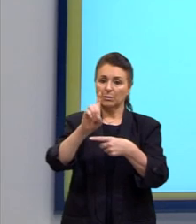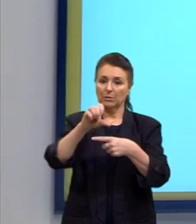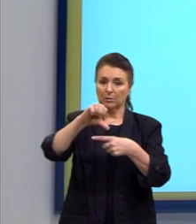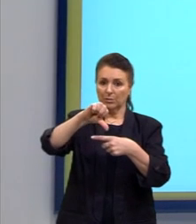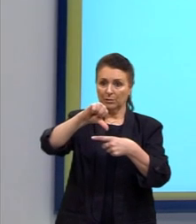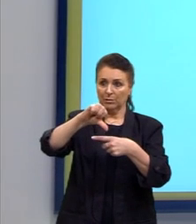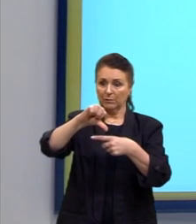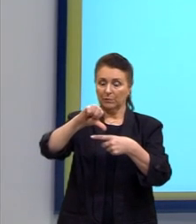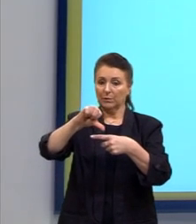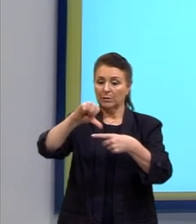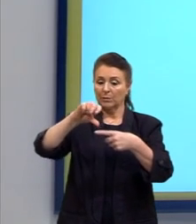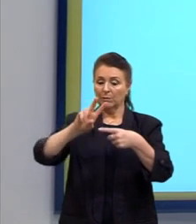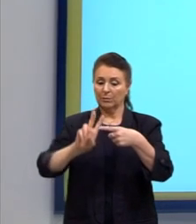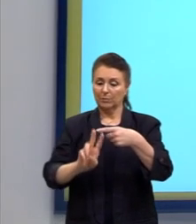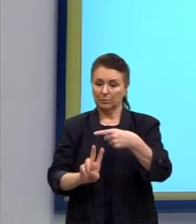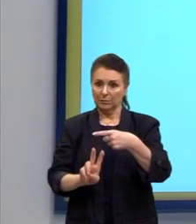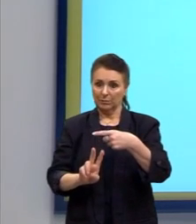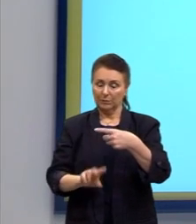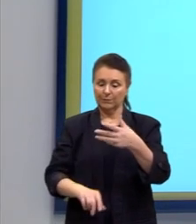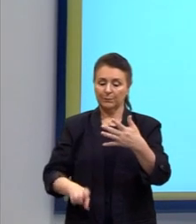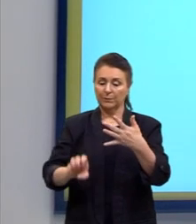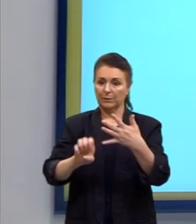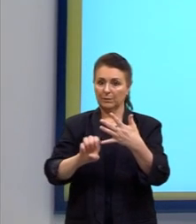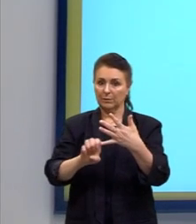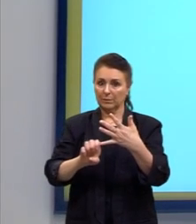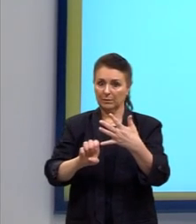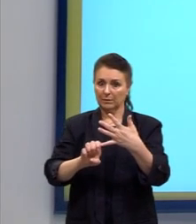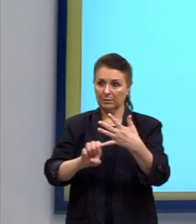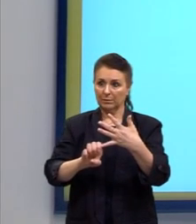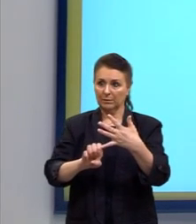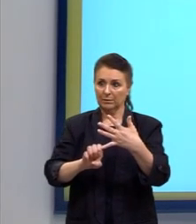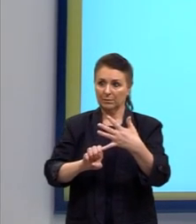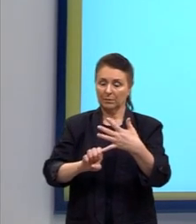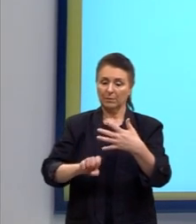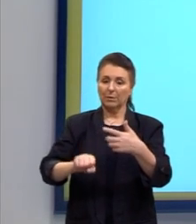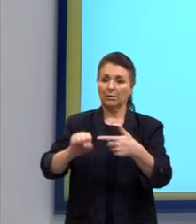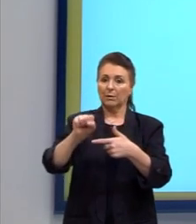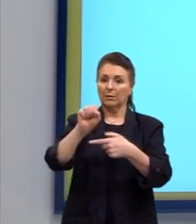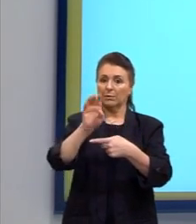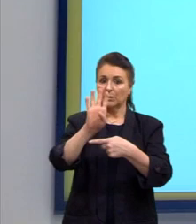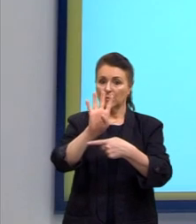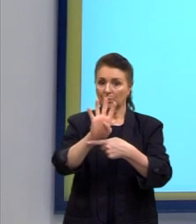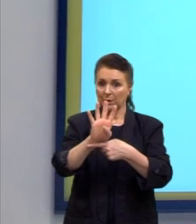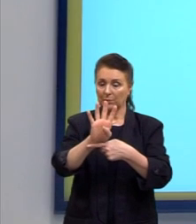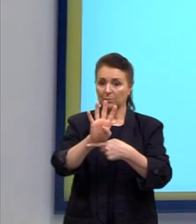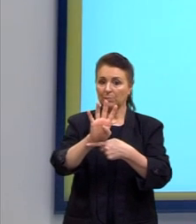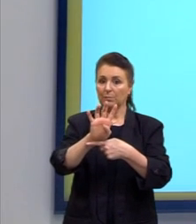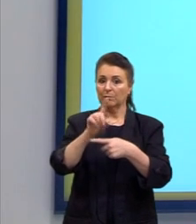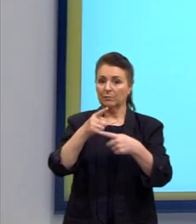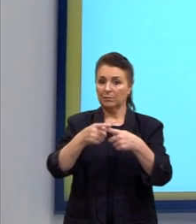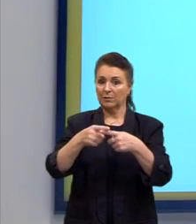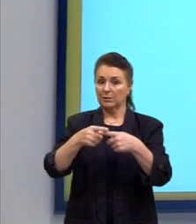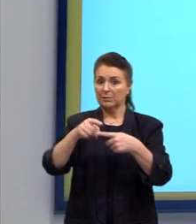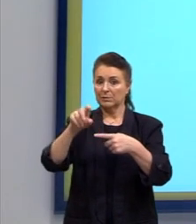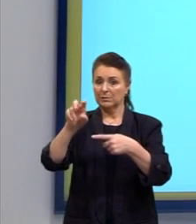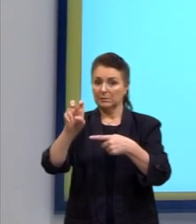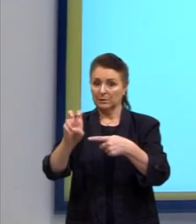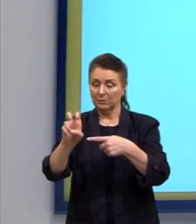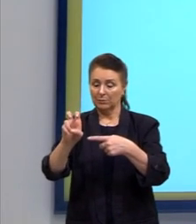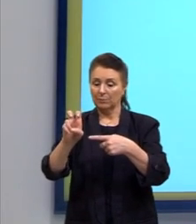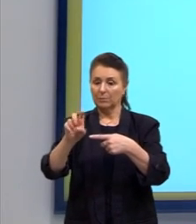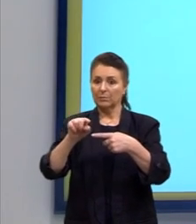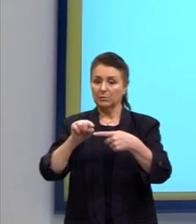9, dividido por 2. E a última alternativa, a letra E, fatorial de 4, vezes o fatorial de